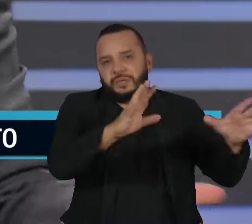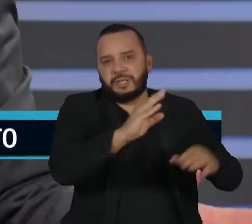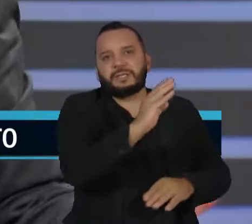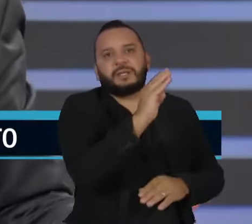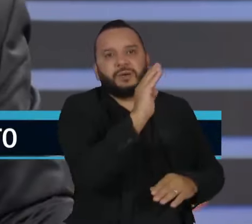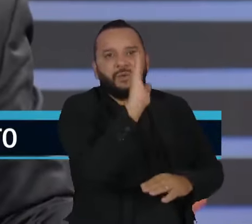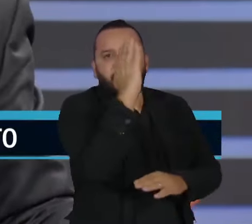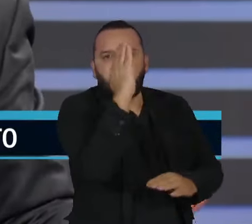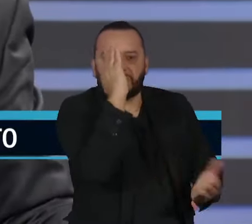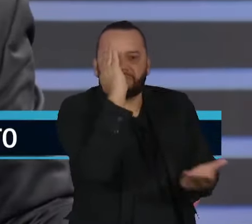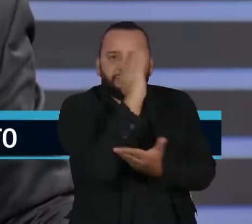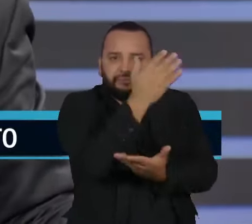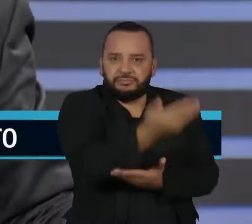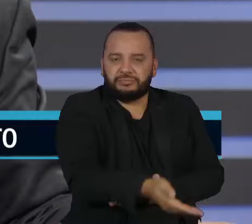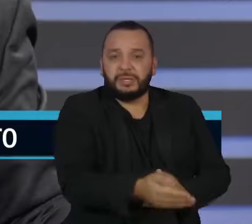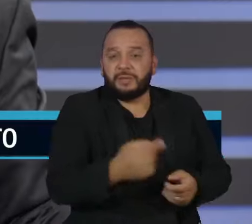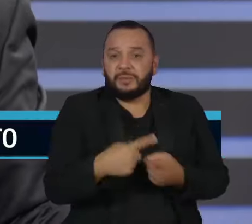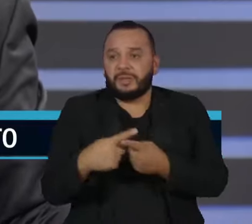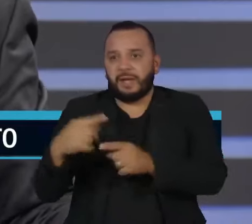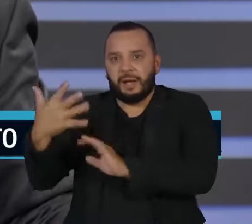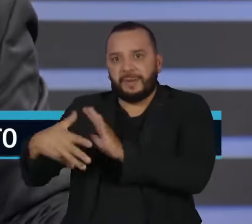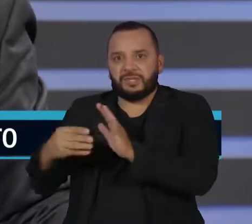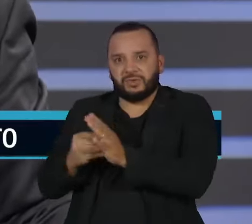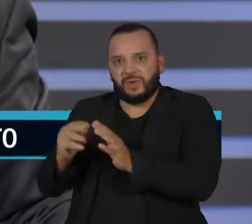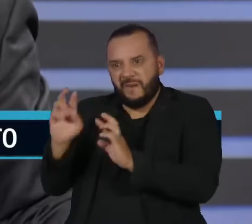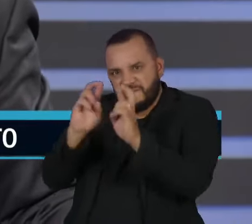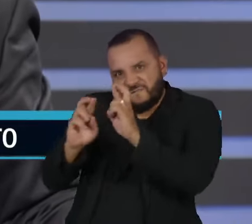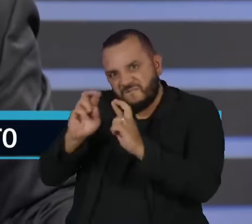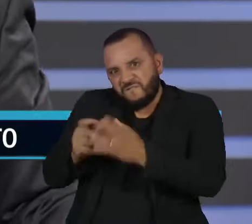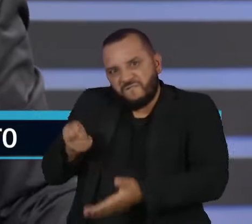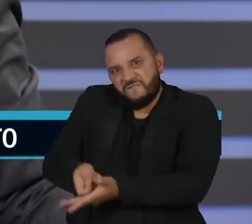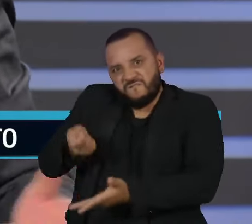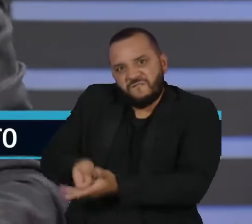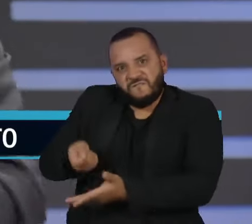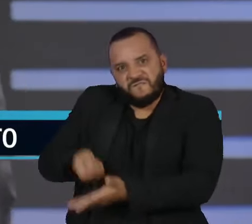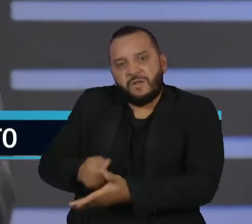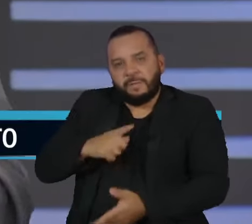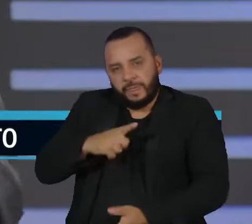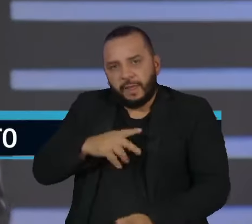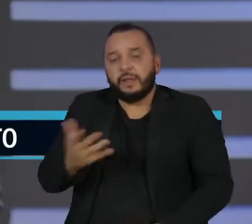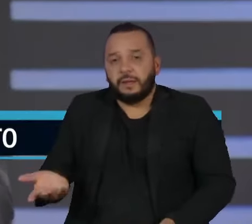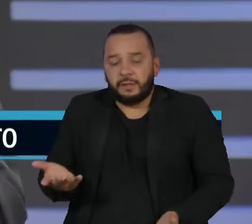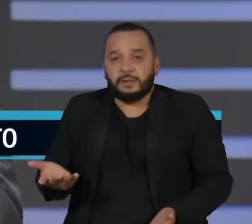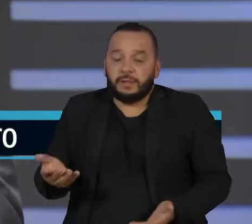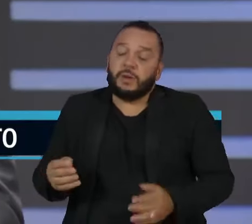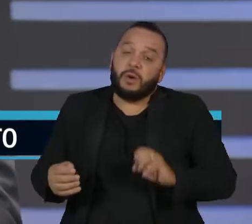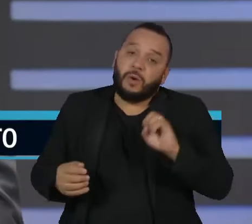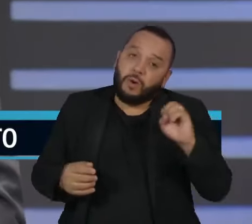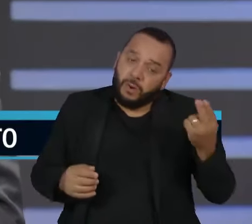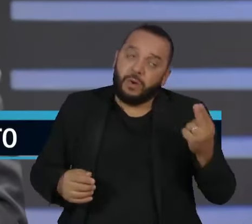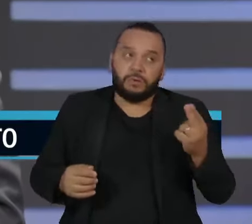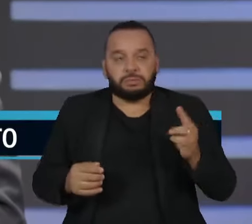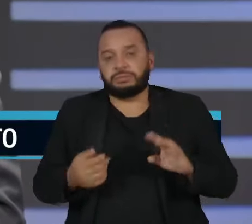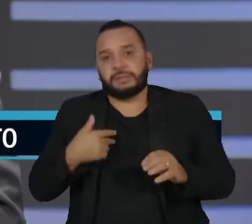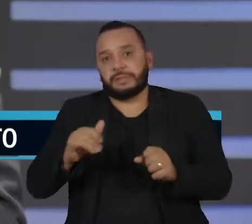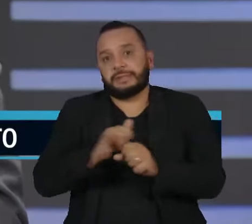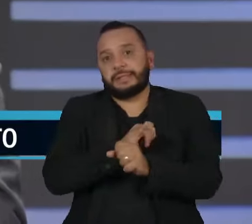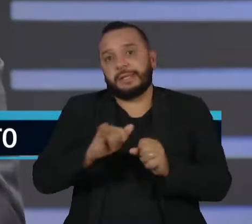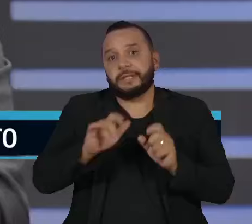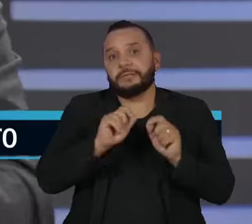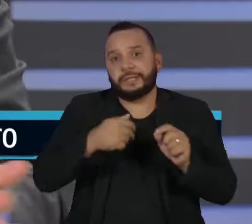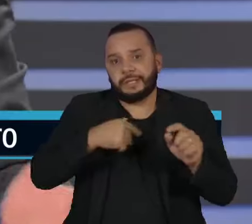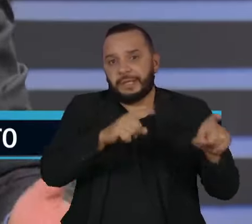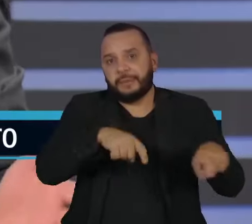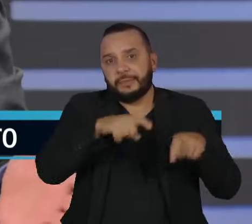usados exatamente porque na Amazônia a fiscalização aumentou, seja por conta de outras dinâmicas de expansão agropecuária.